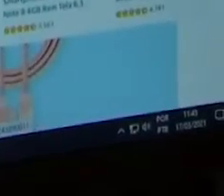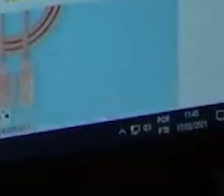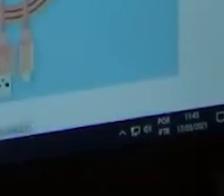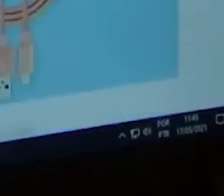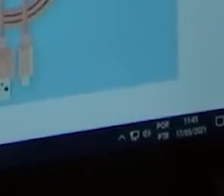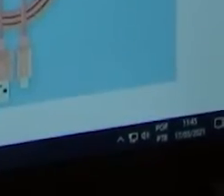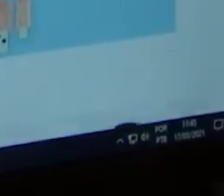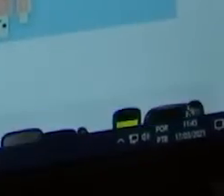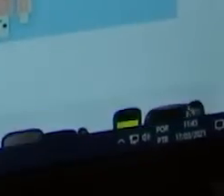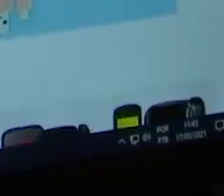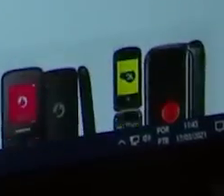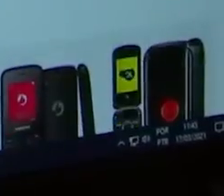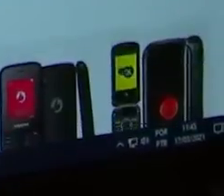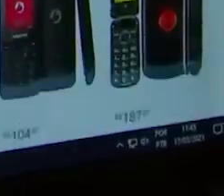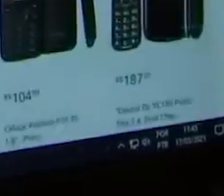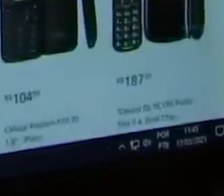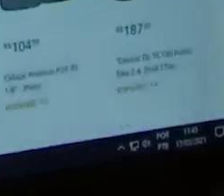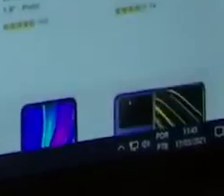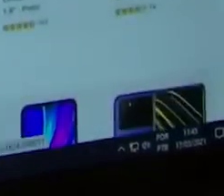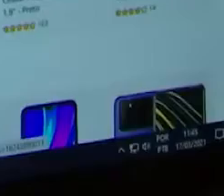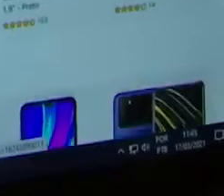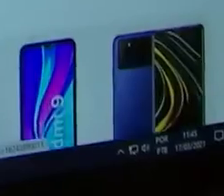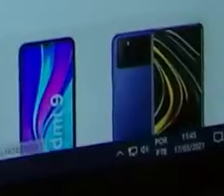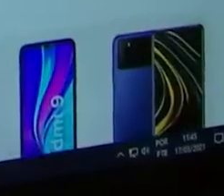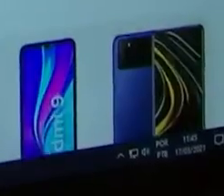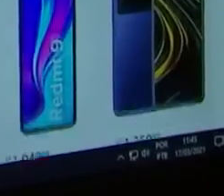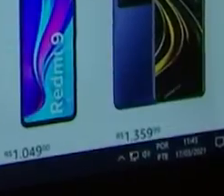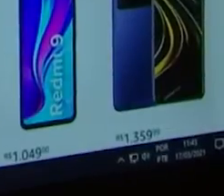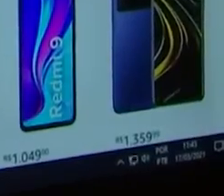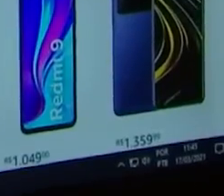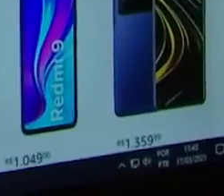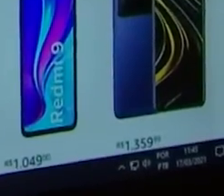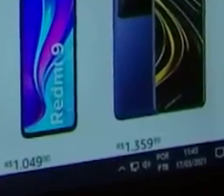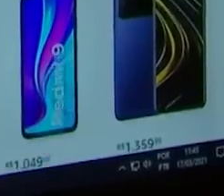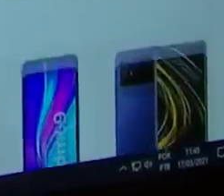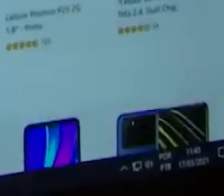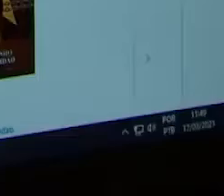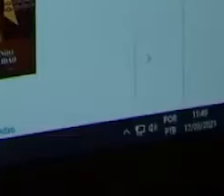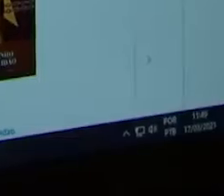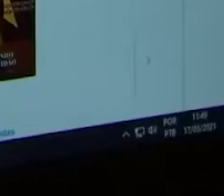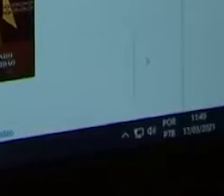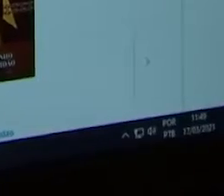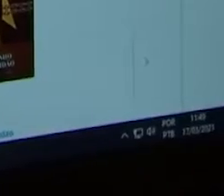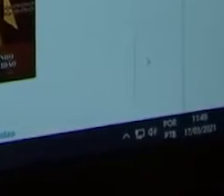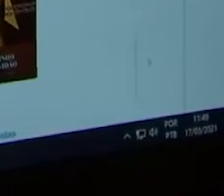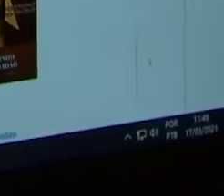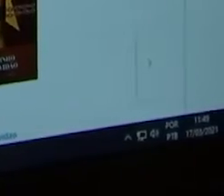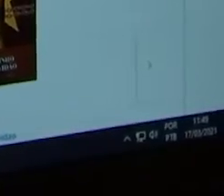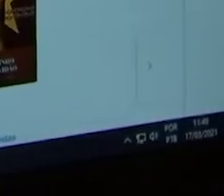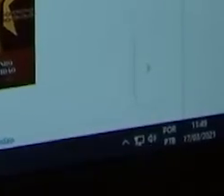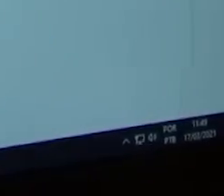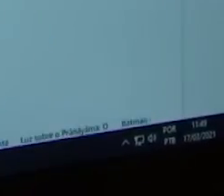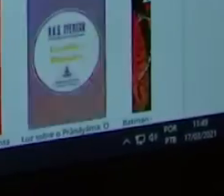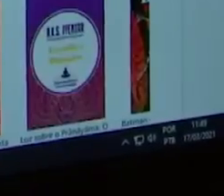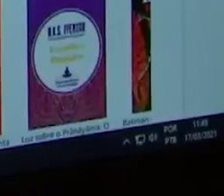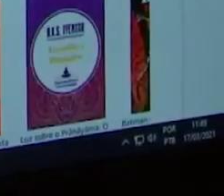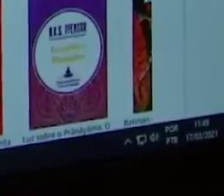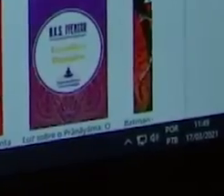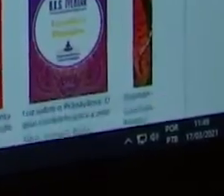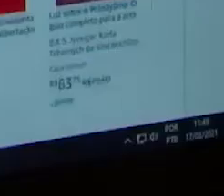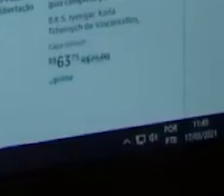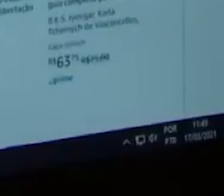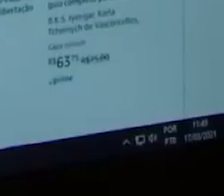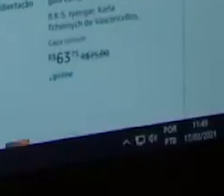que já vinha em ritmo acelerado, ganhou ainda mais força durante a pandemia do novo coronavírus. De acordo com o relatório do Instituto